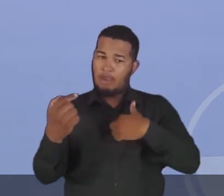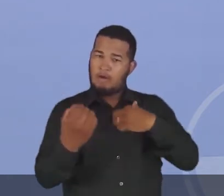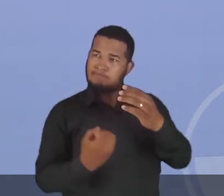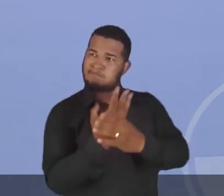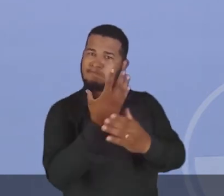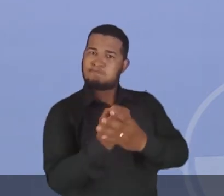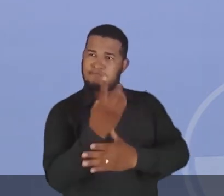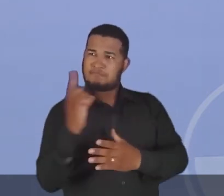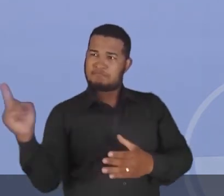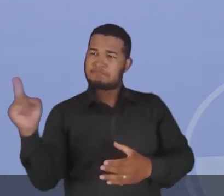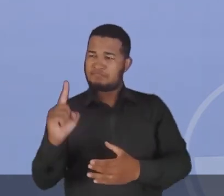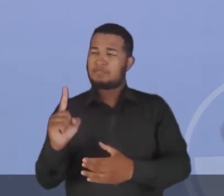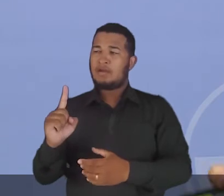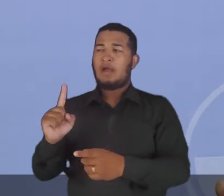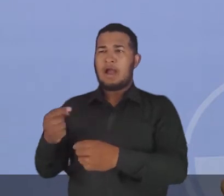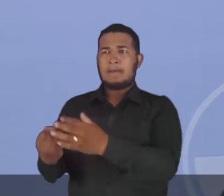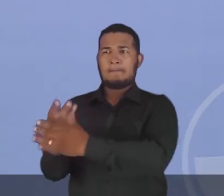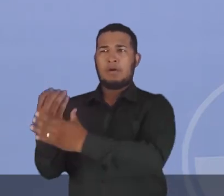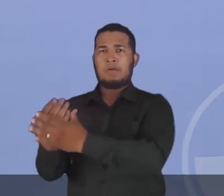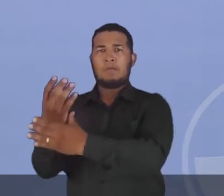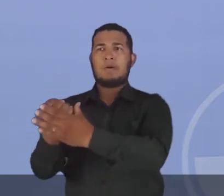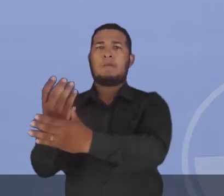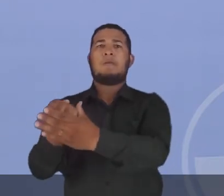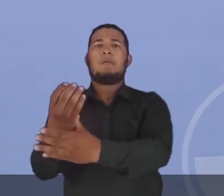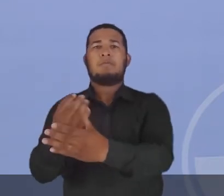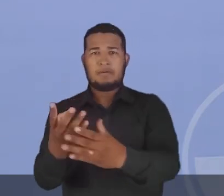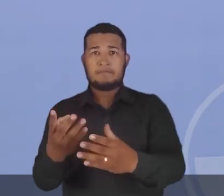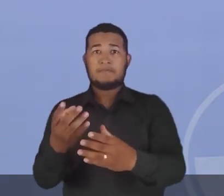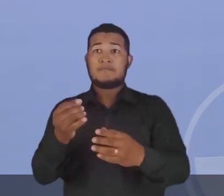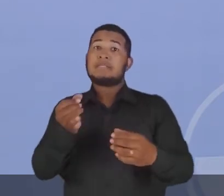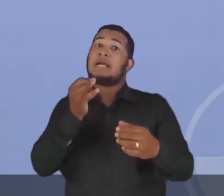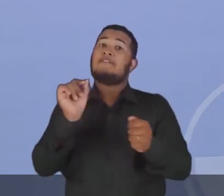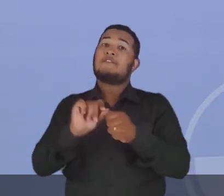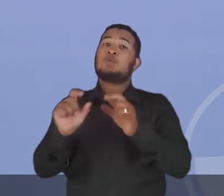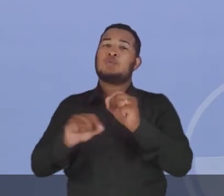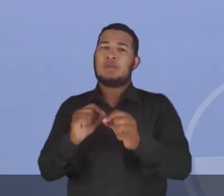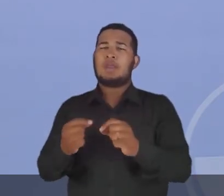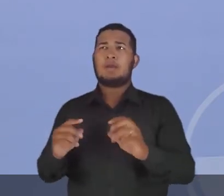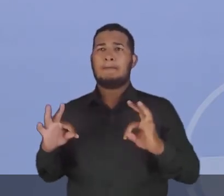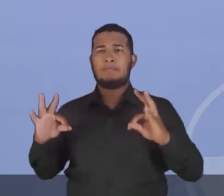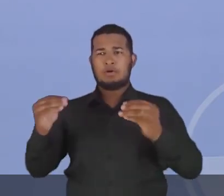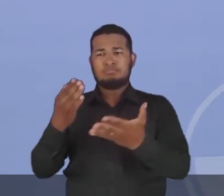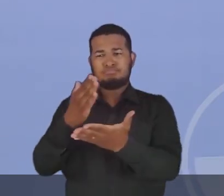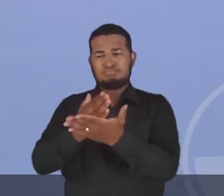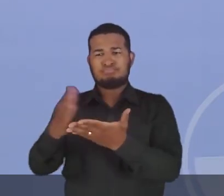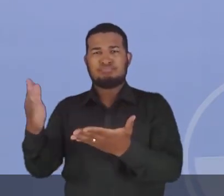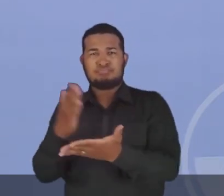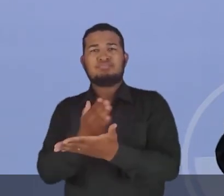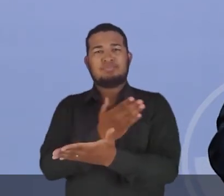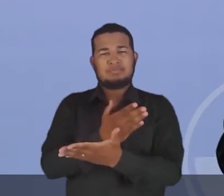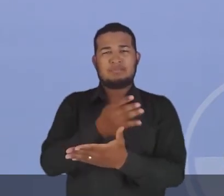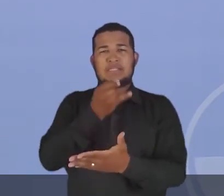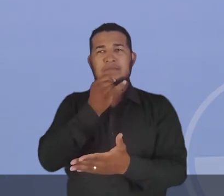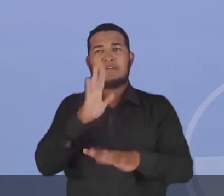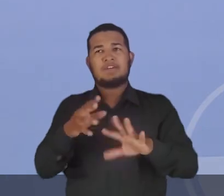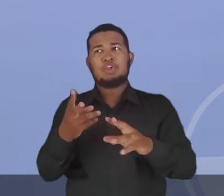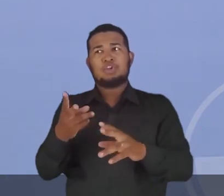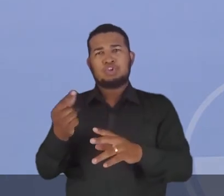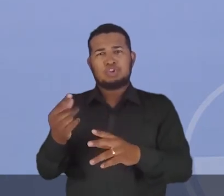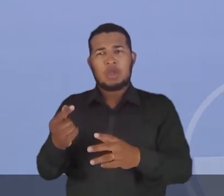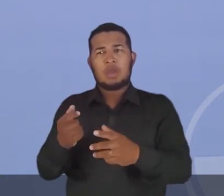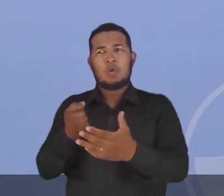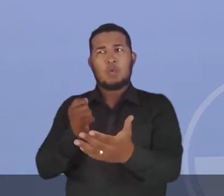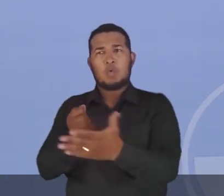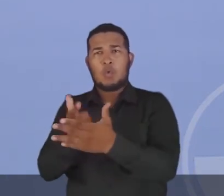entra com a mão de obra, o dono da terra entra com a terra, ela vai ali dividir muitas vezes o custo da